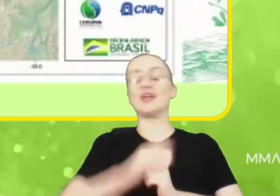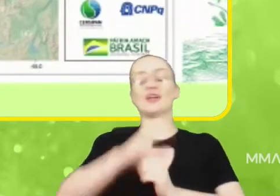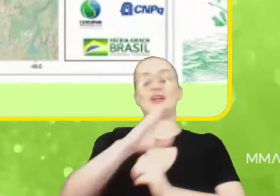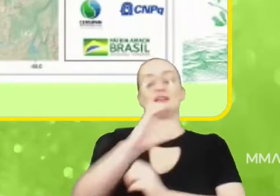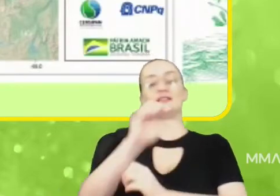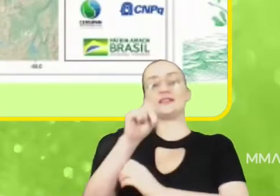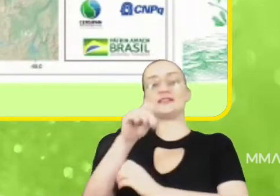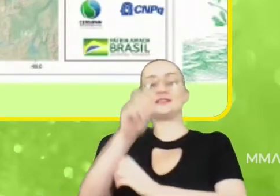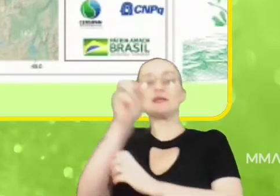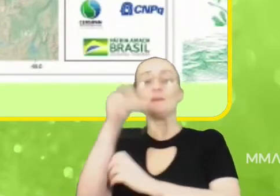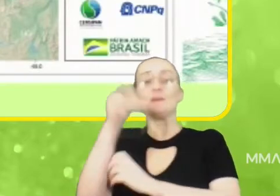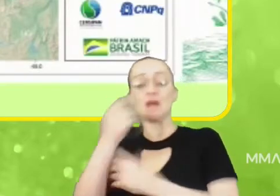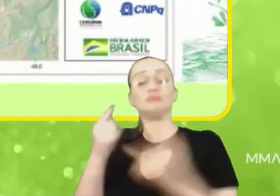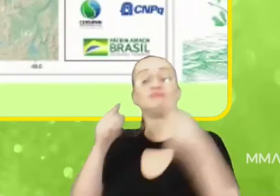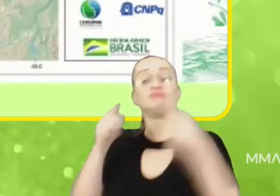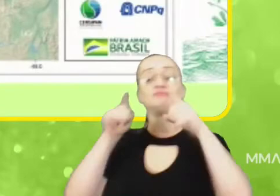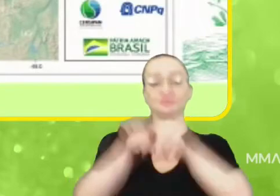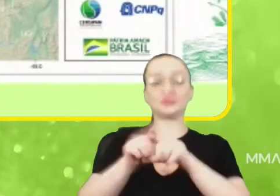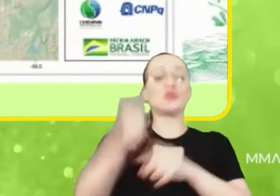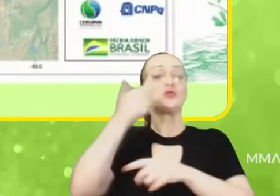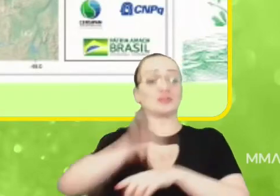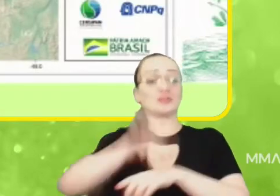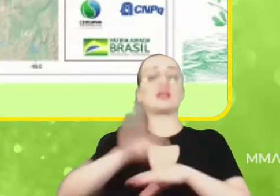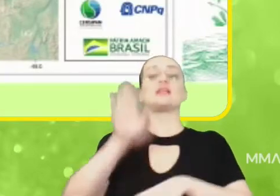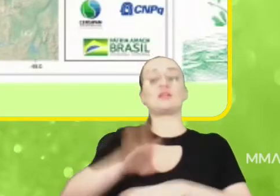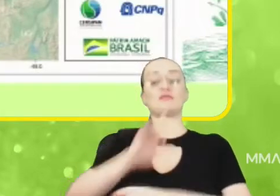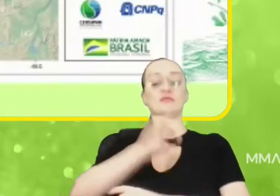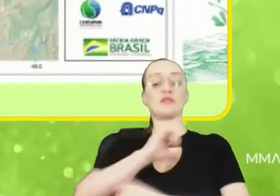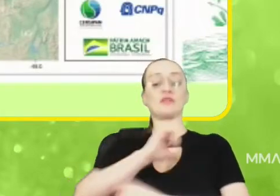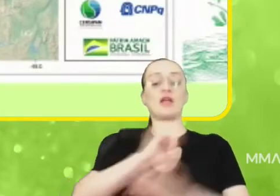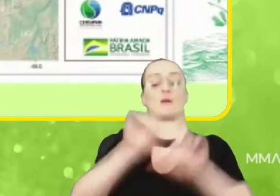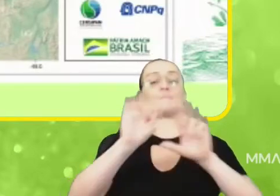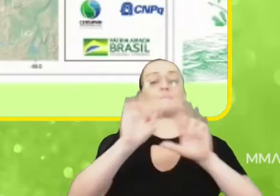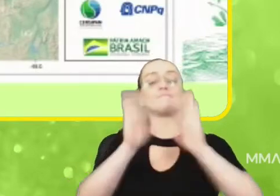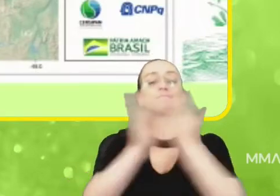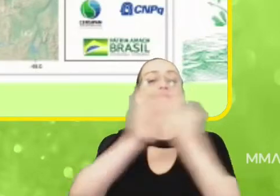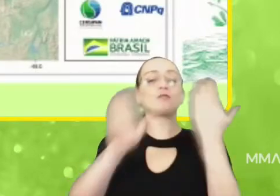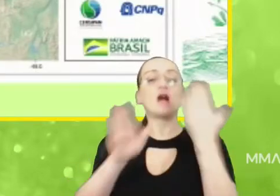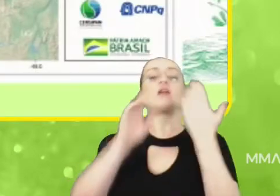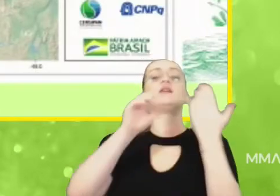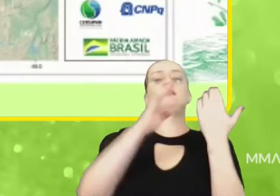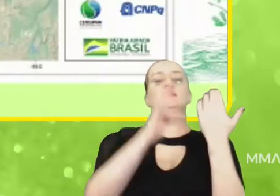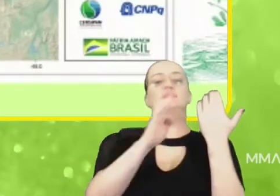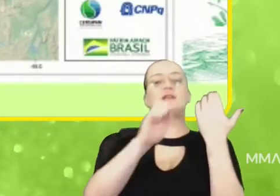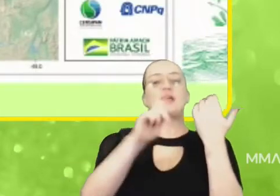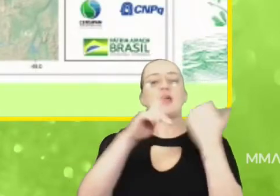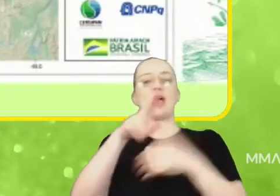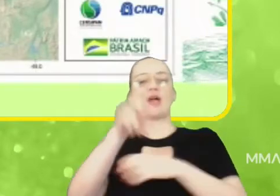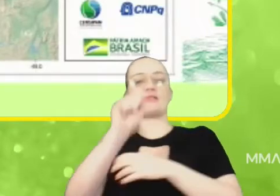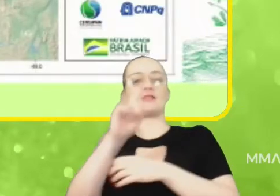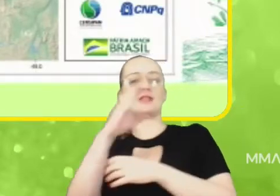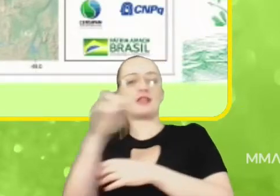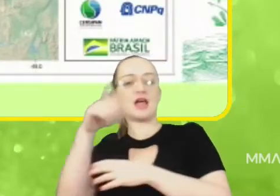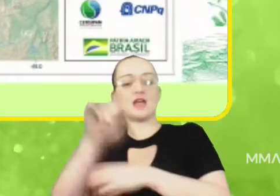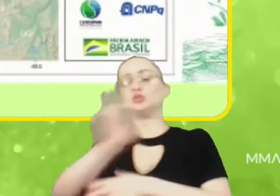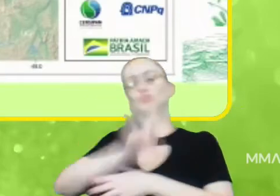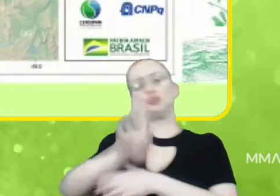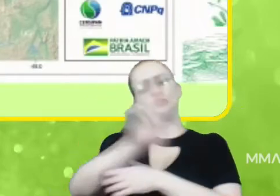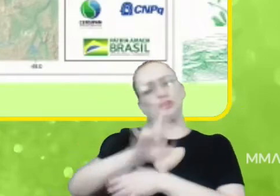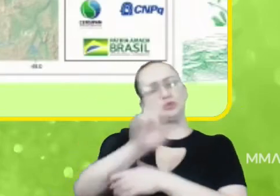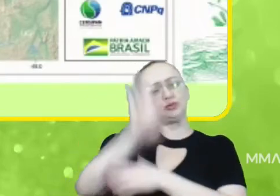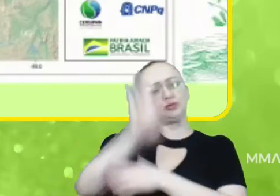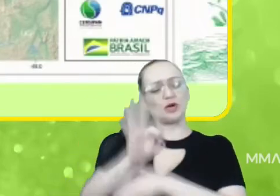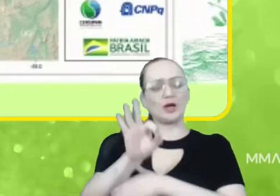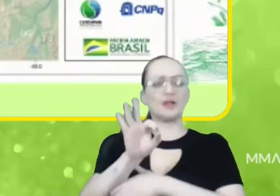foi uma iniciativa. Terraclass é uma base de dados que ela é amplamente utilizada e ela tem cada,